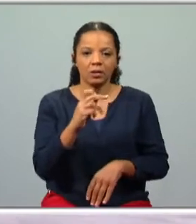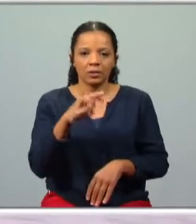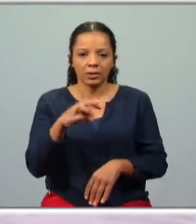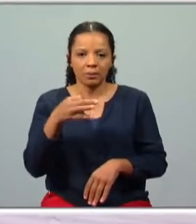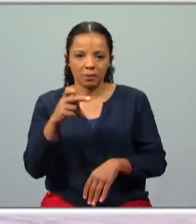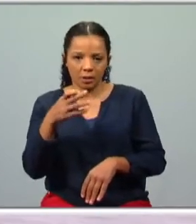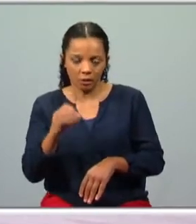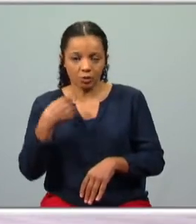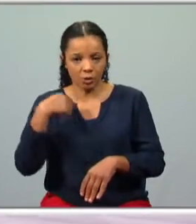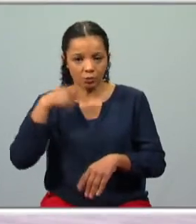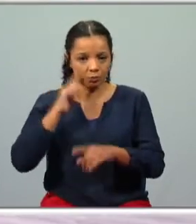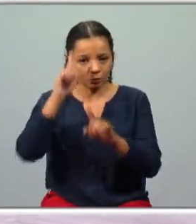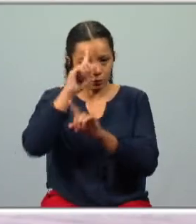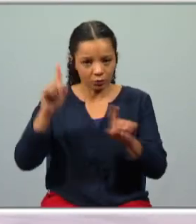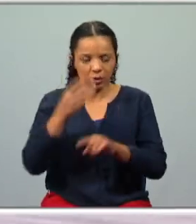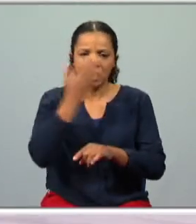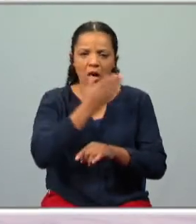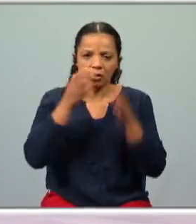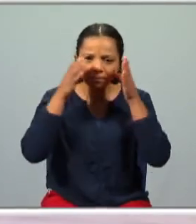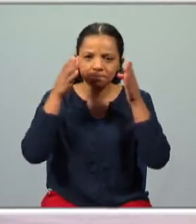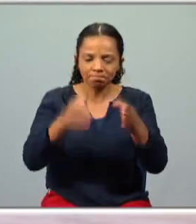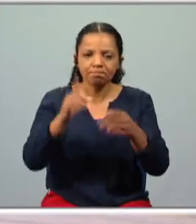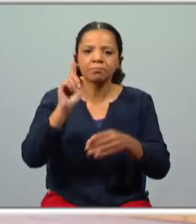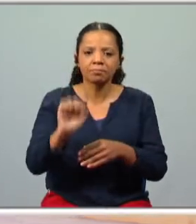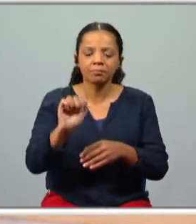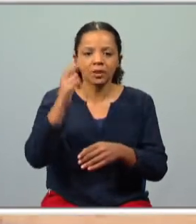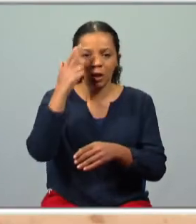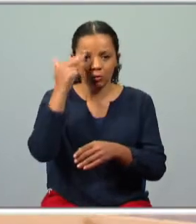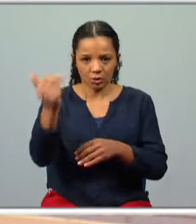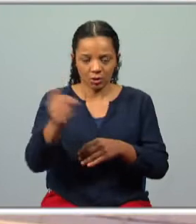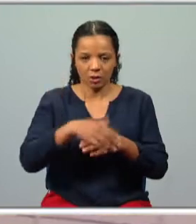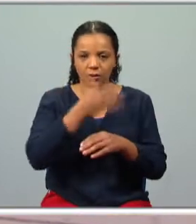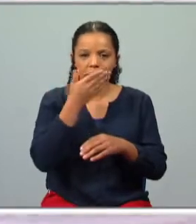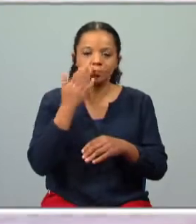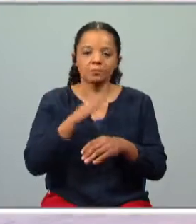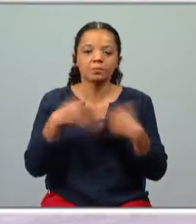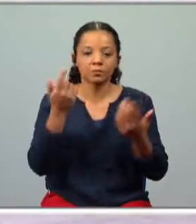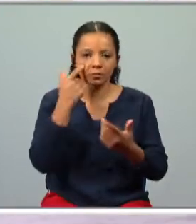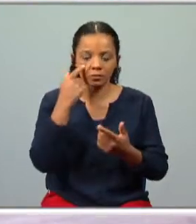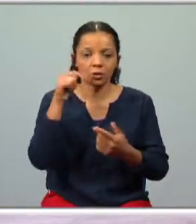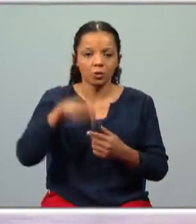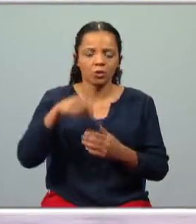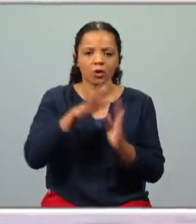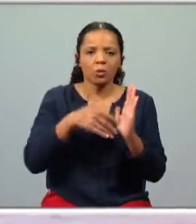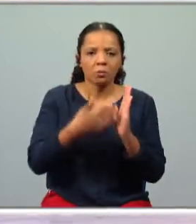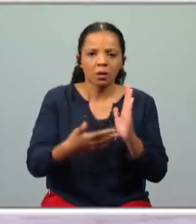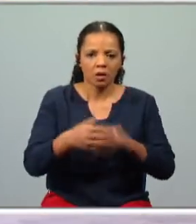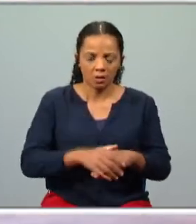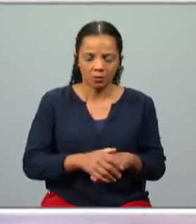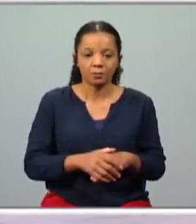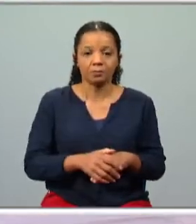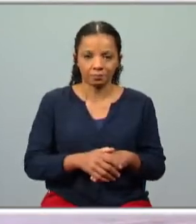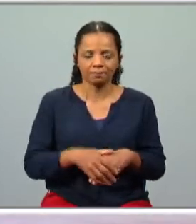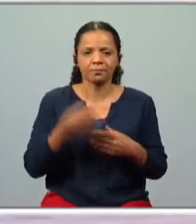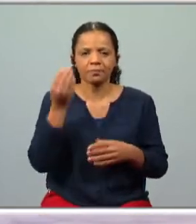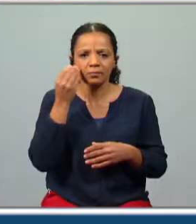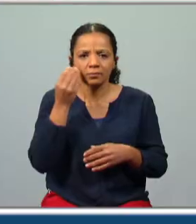estar contigo neste bloco dedicado aos Lusíadas. Vamos então conhecer o plano de hoje. Vamos fazer o ponto da situação,